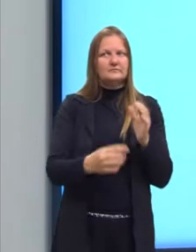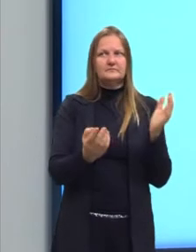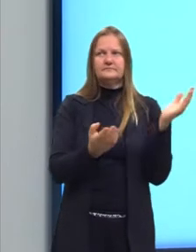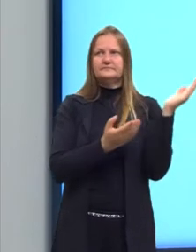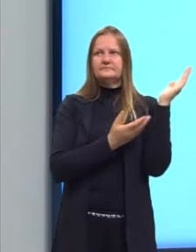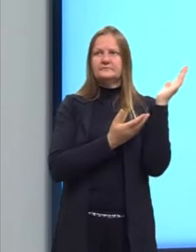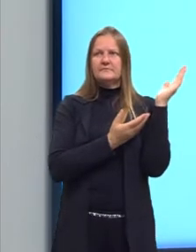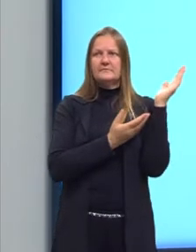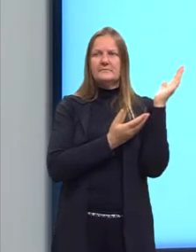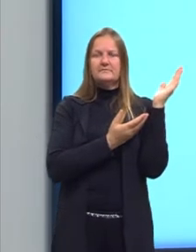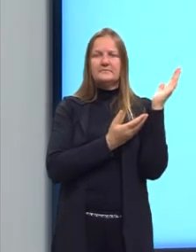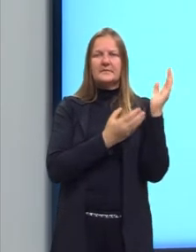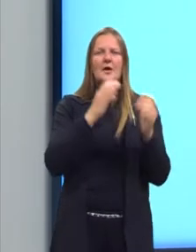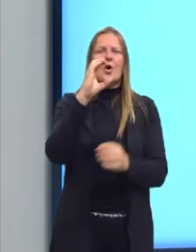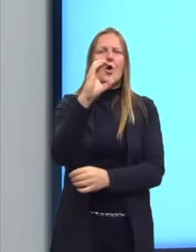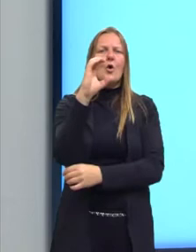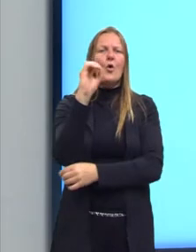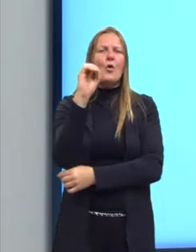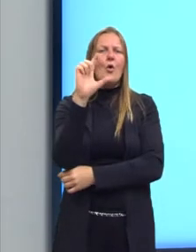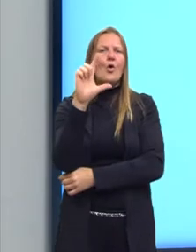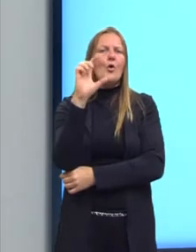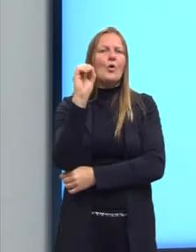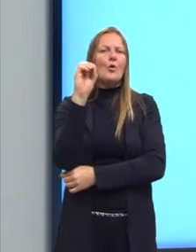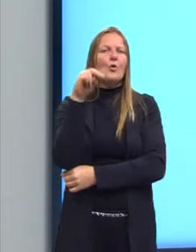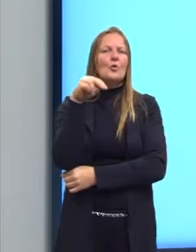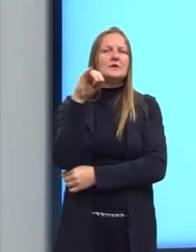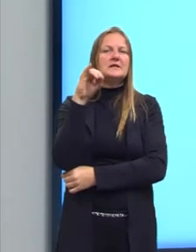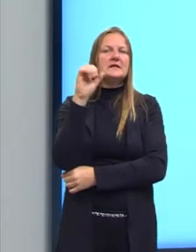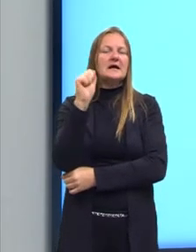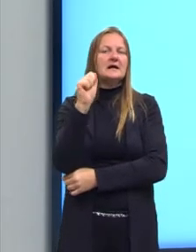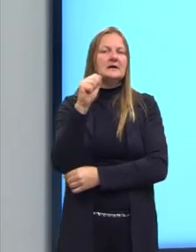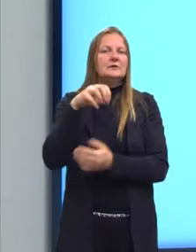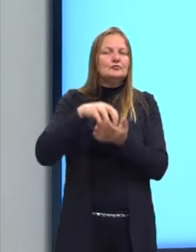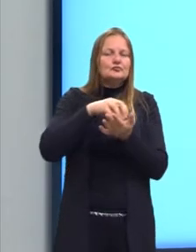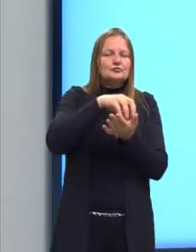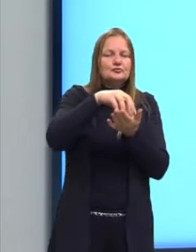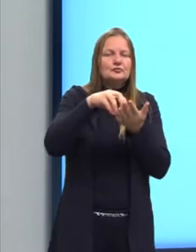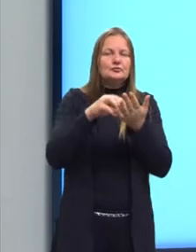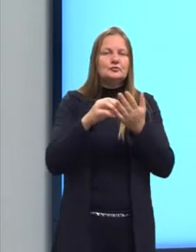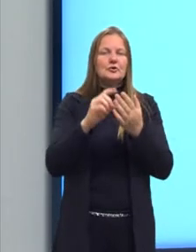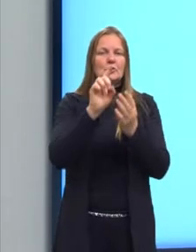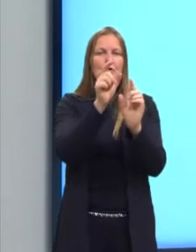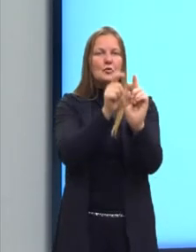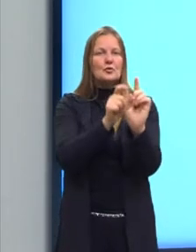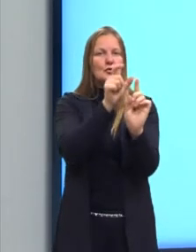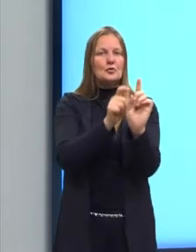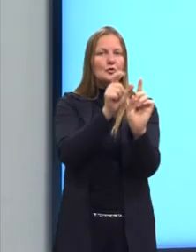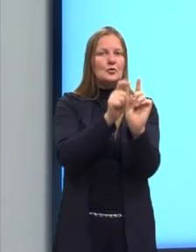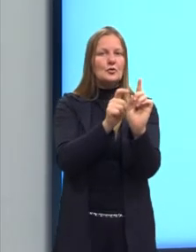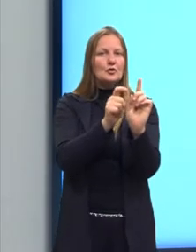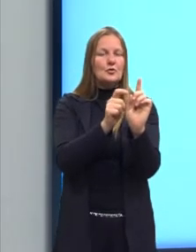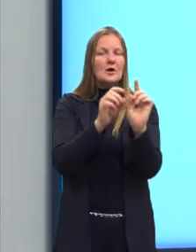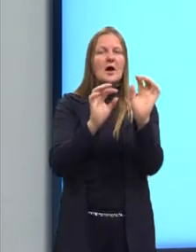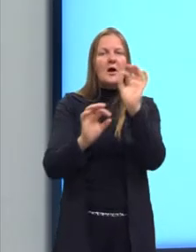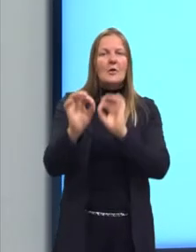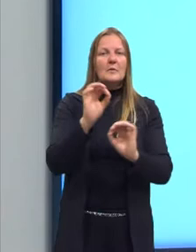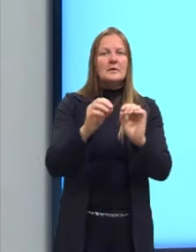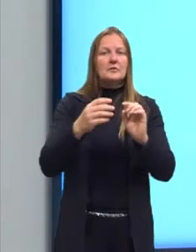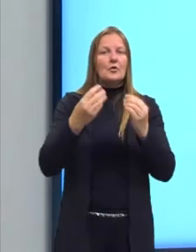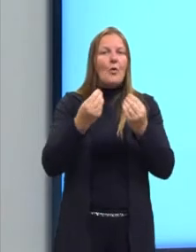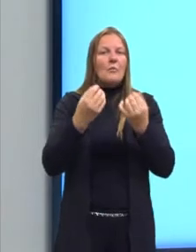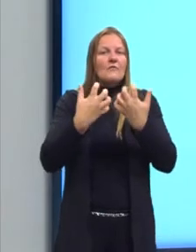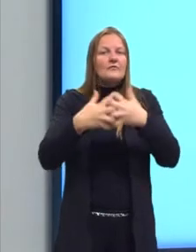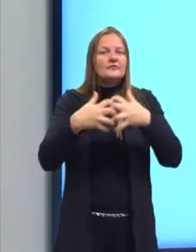Agora, na colônia, o que acontece? Indivíduos associados anatomicamente. Então, os